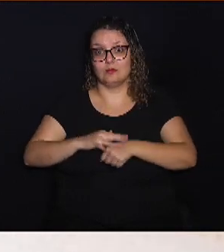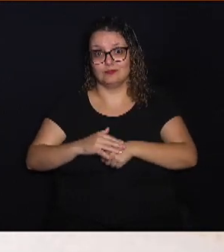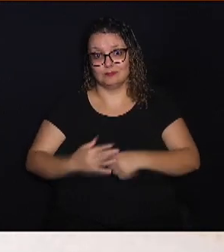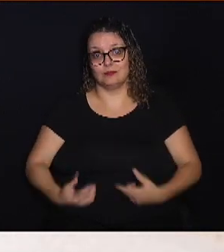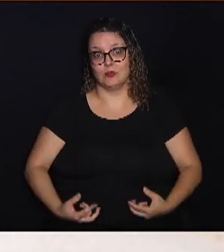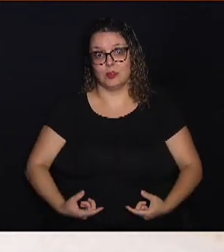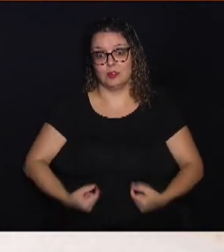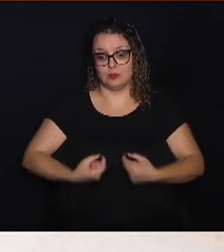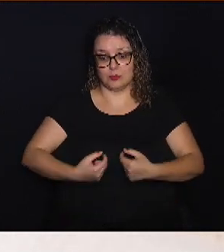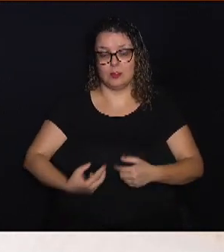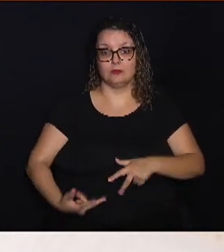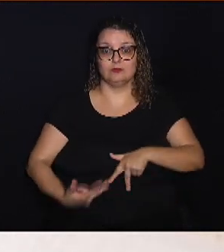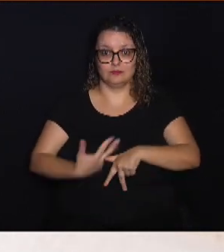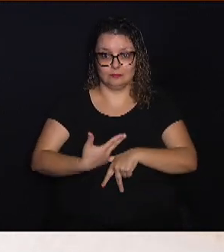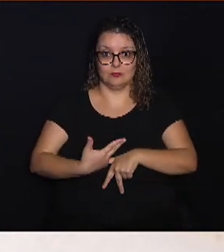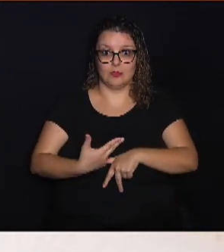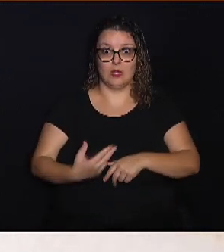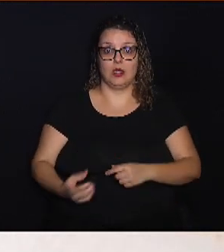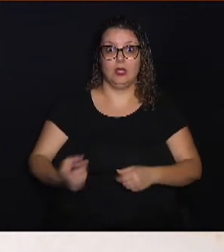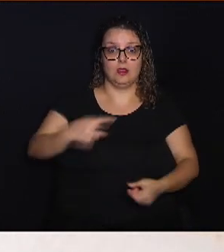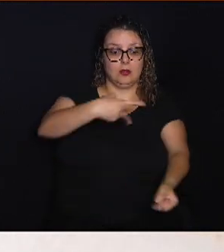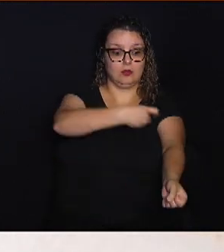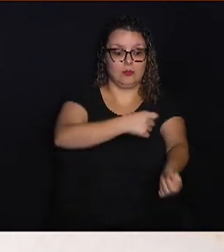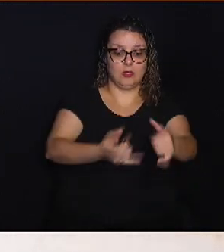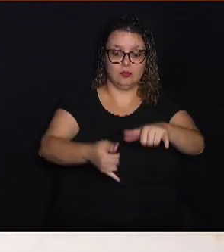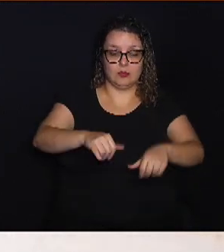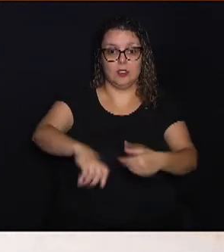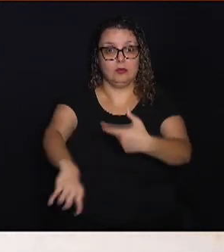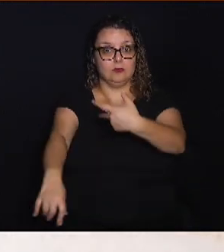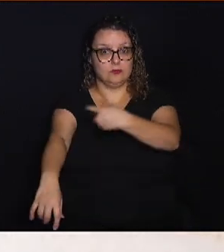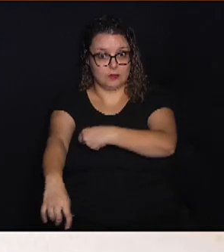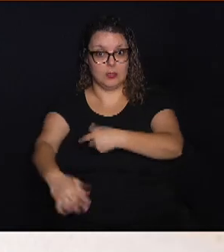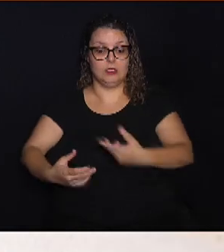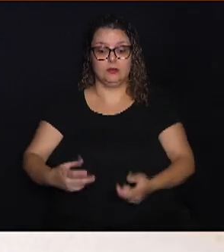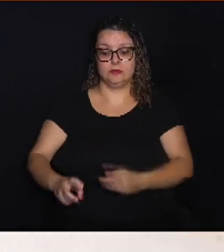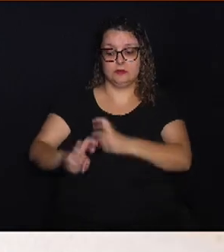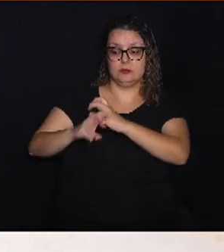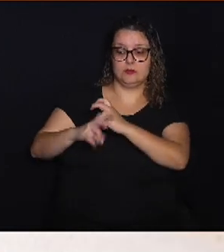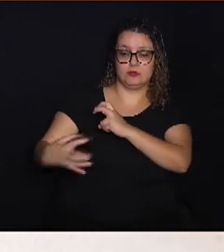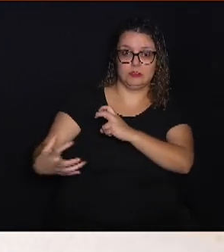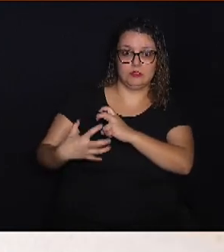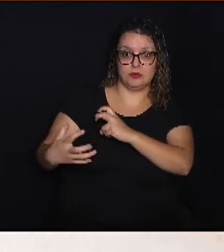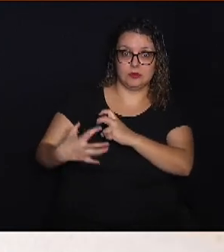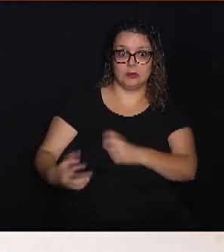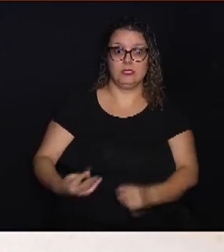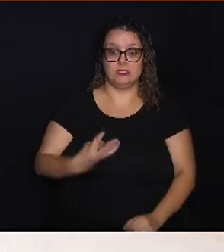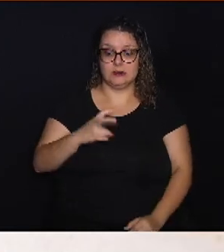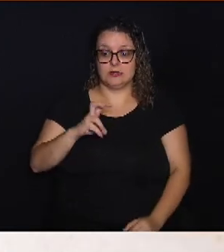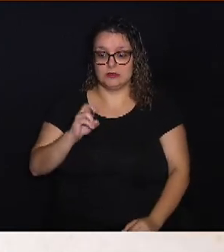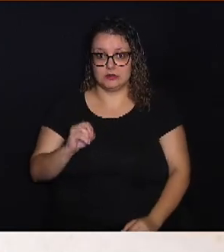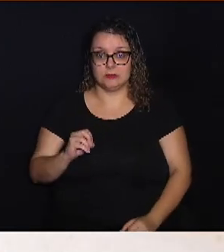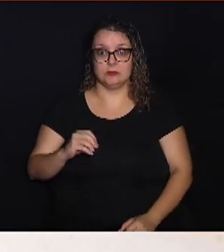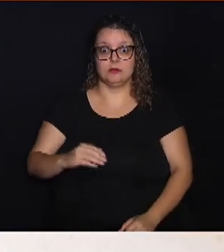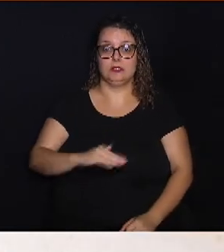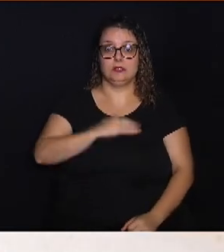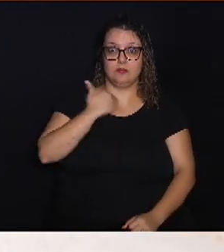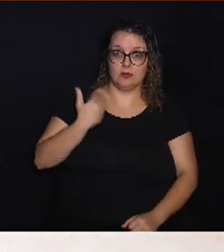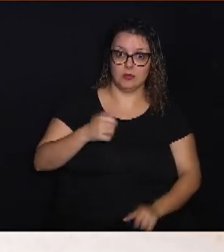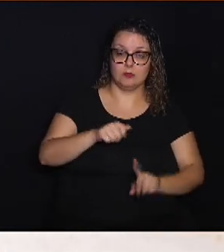com quimioterapia e radioterapia. O novo método deve evitar 350 mortes por mês, das